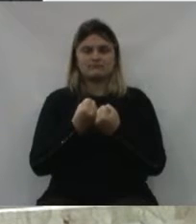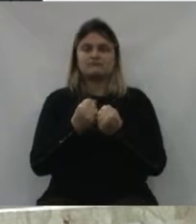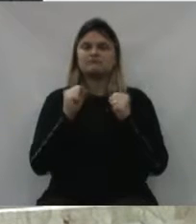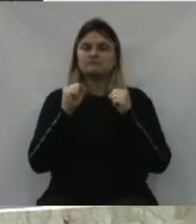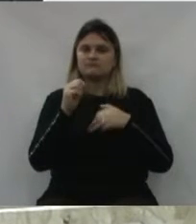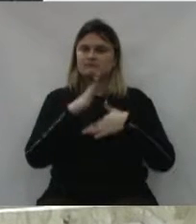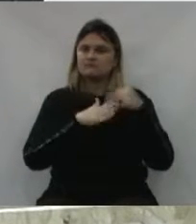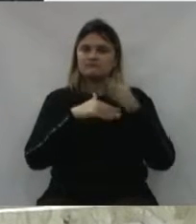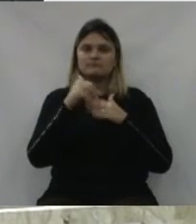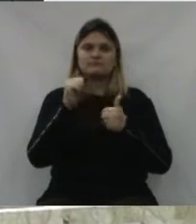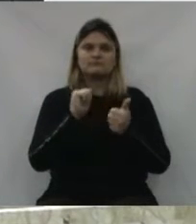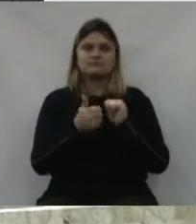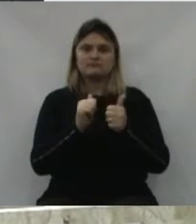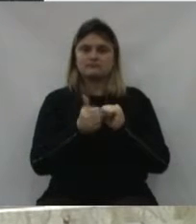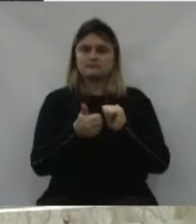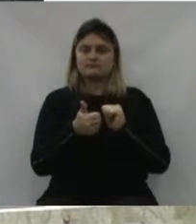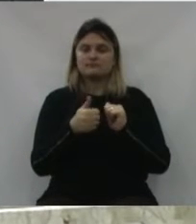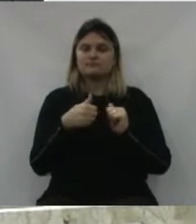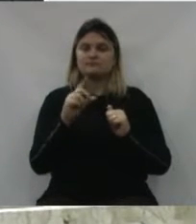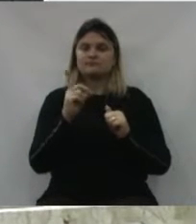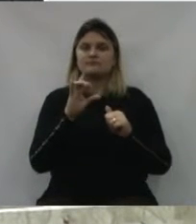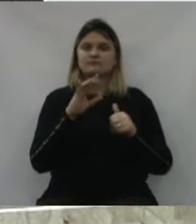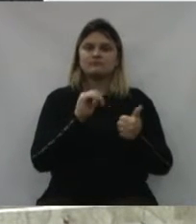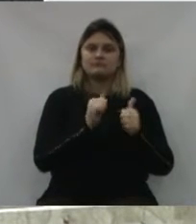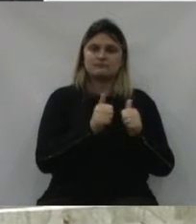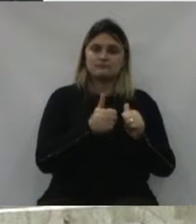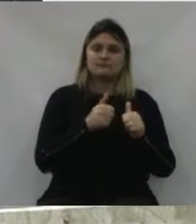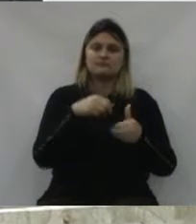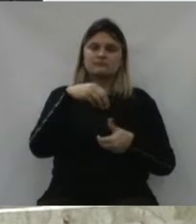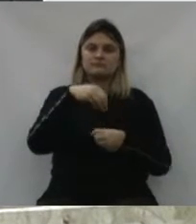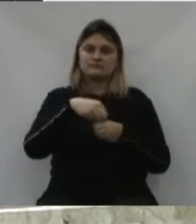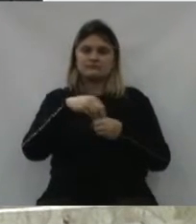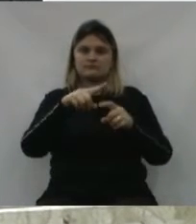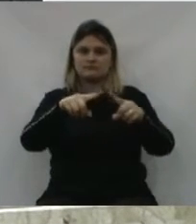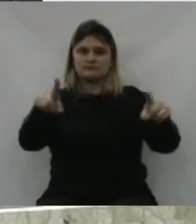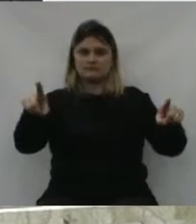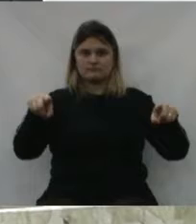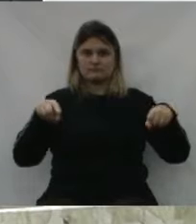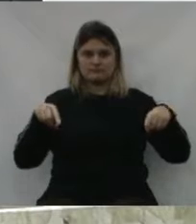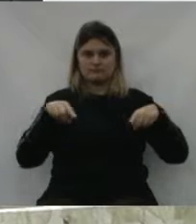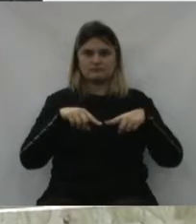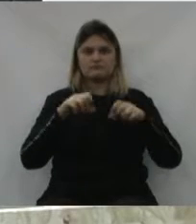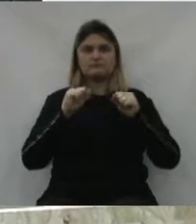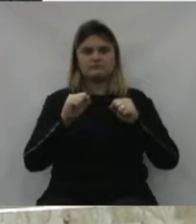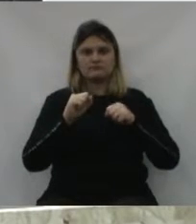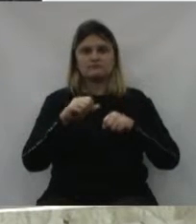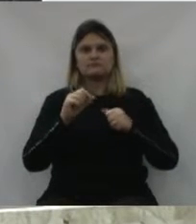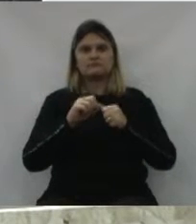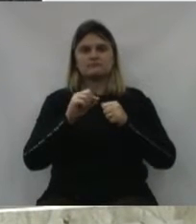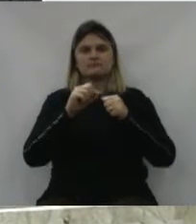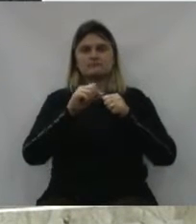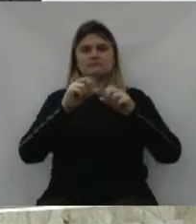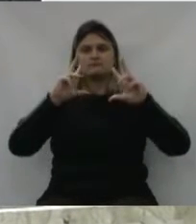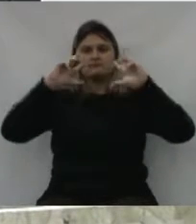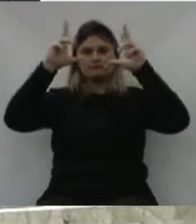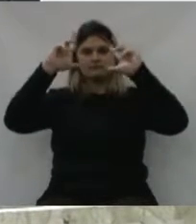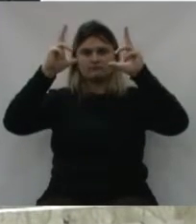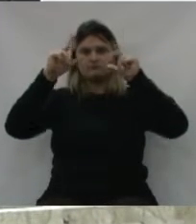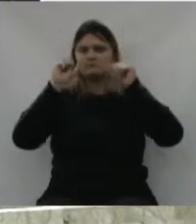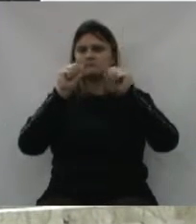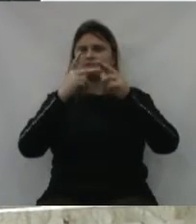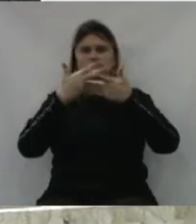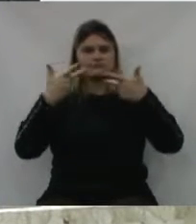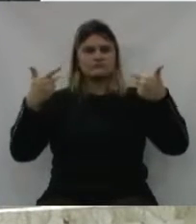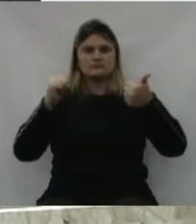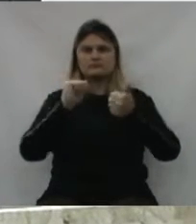sol, é possível a prática do esporte. Não só para o futebol, dentro de uma quadra dessa pode ser estendida uma rede